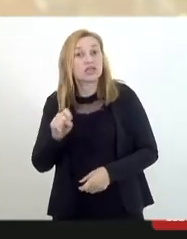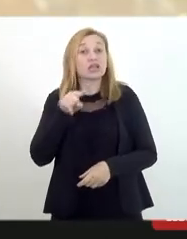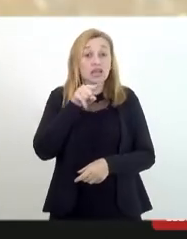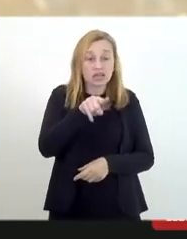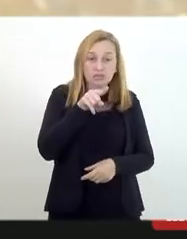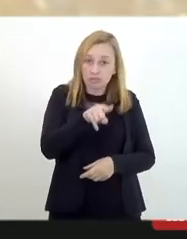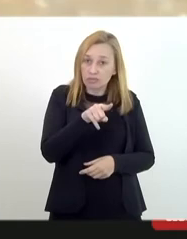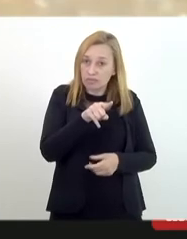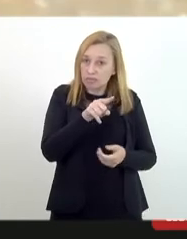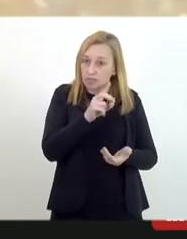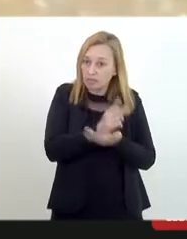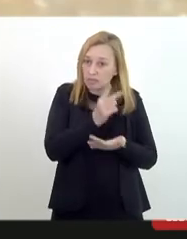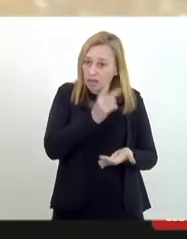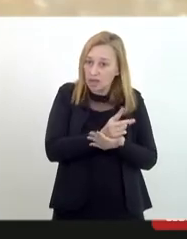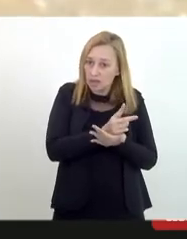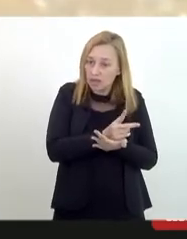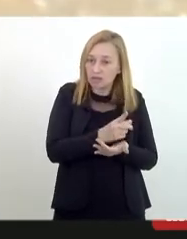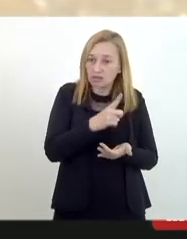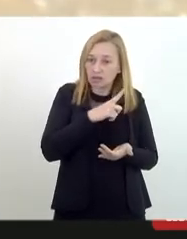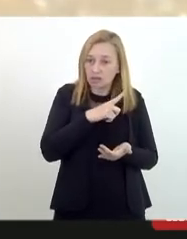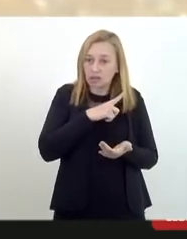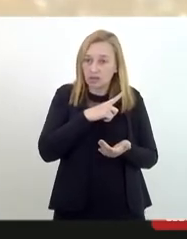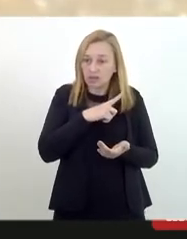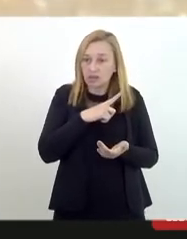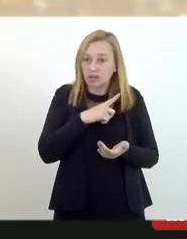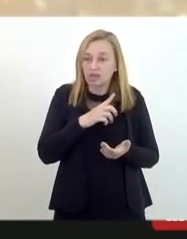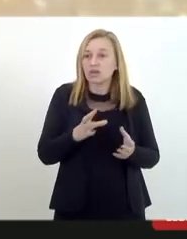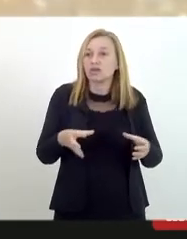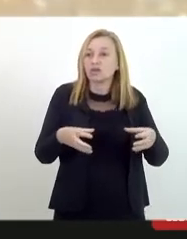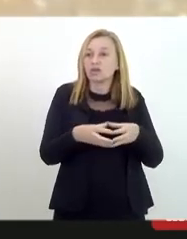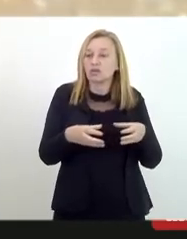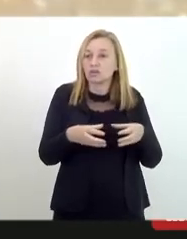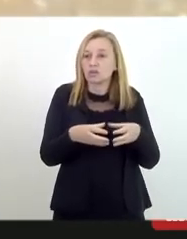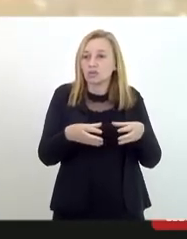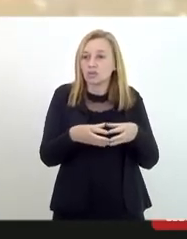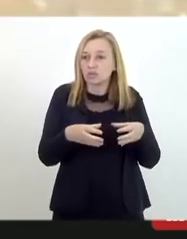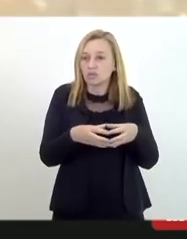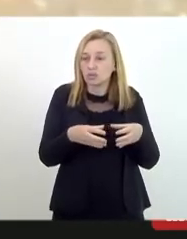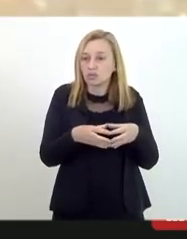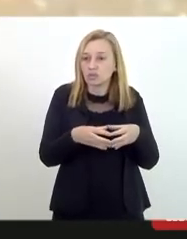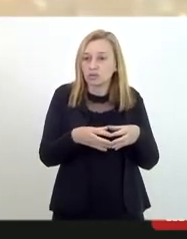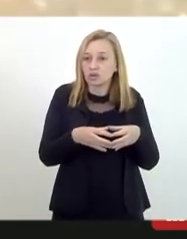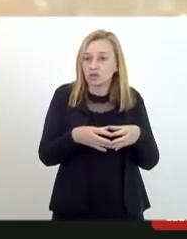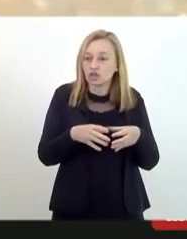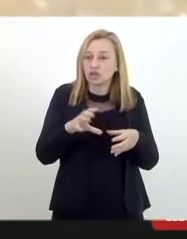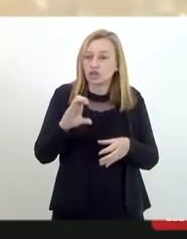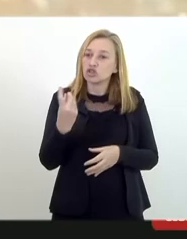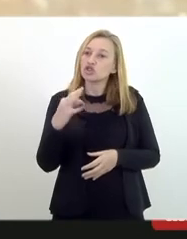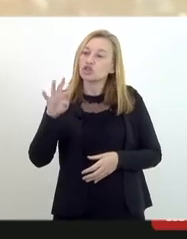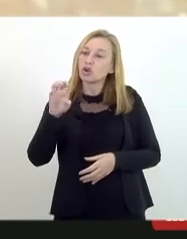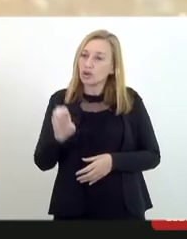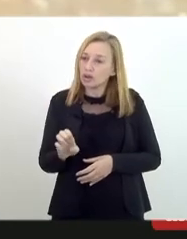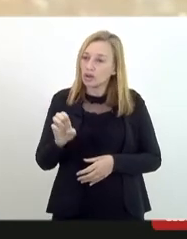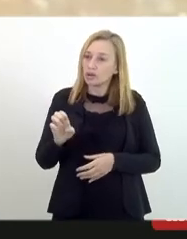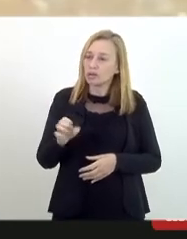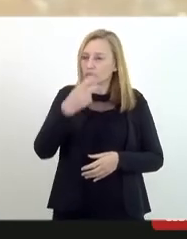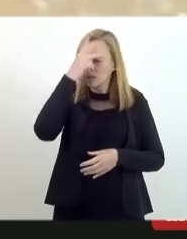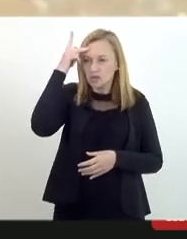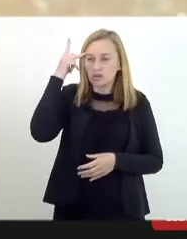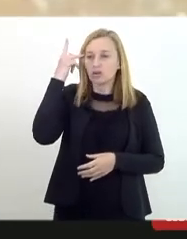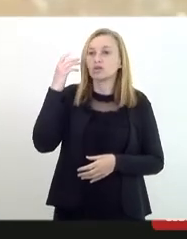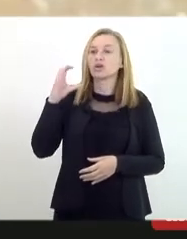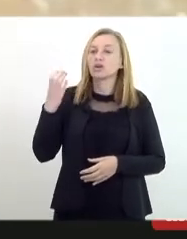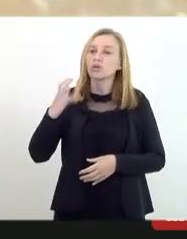enfrentou a tropa de choque da guarda municipal em Copacabana, um ano e pouco atrás. São bons de briga, são rapazes